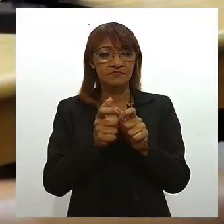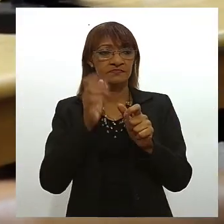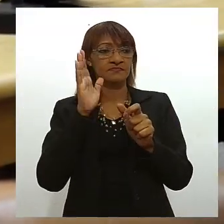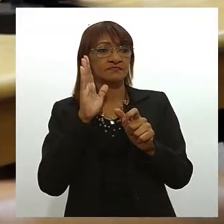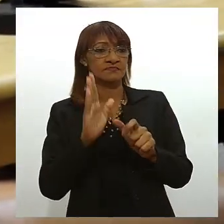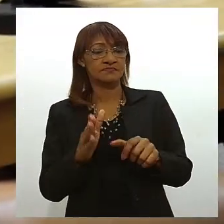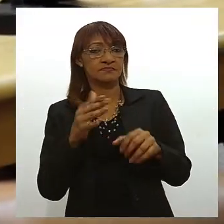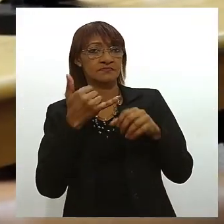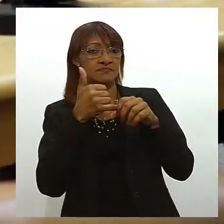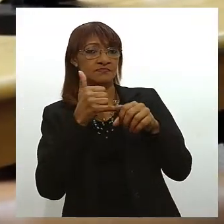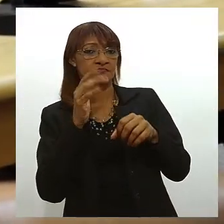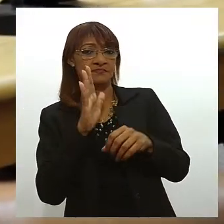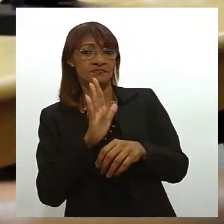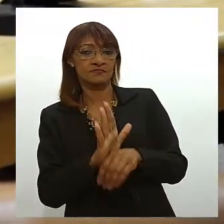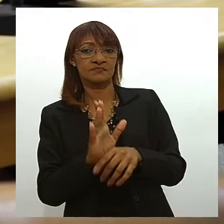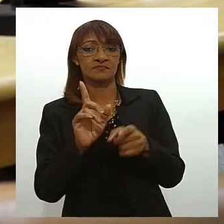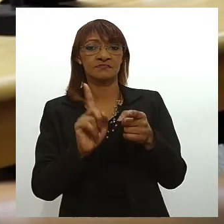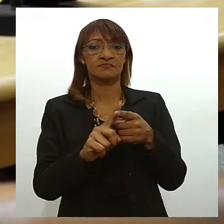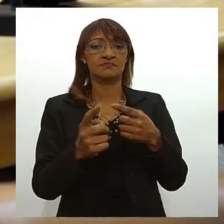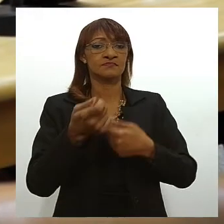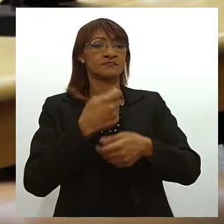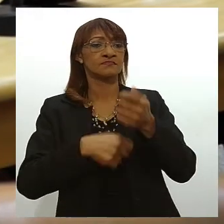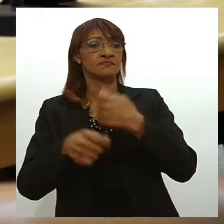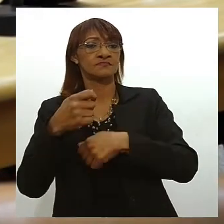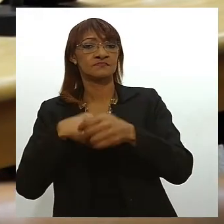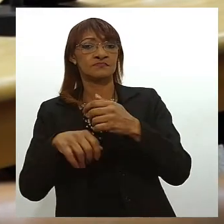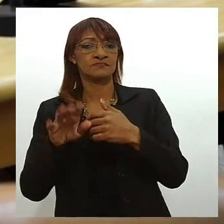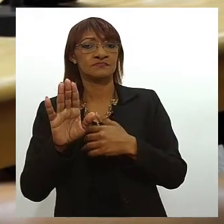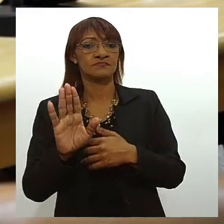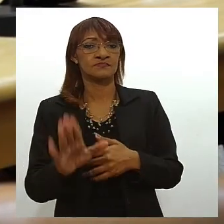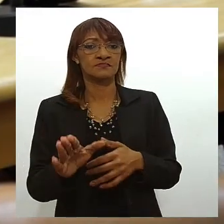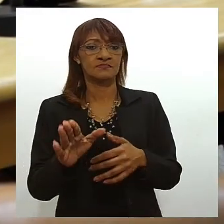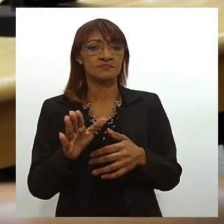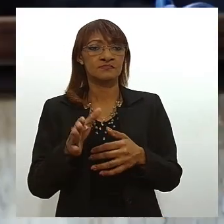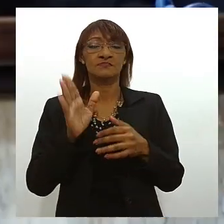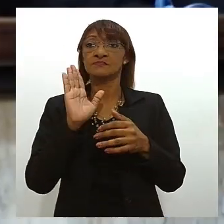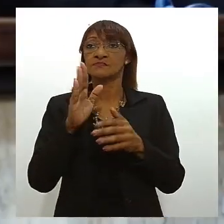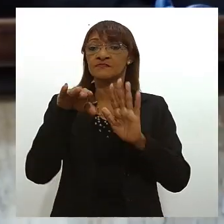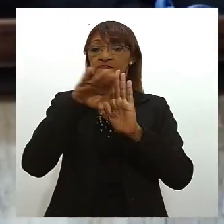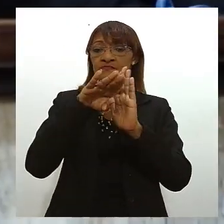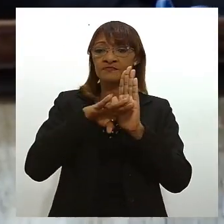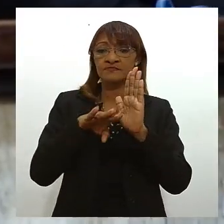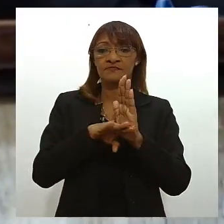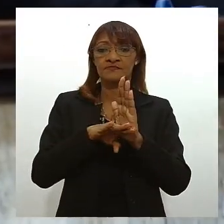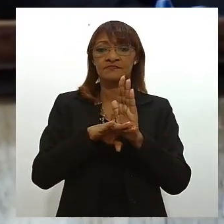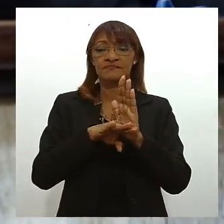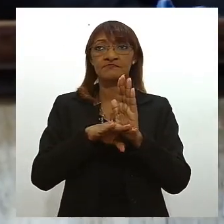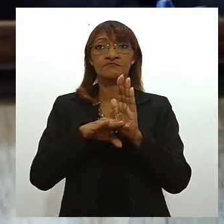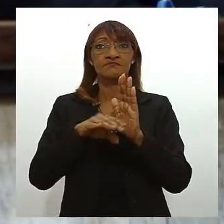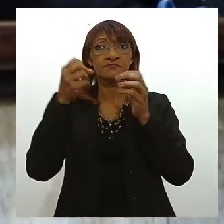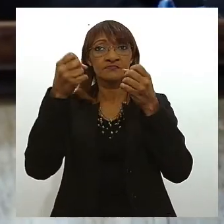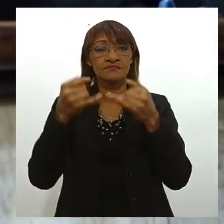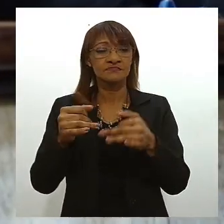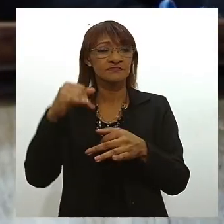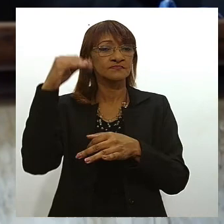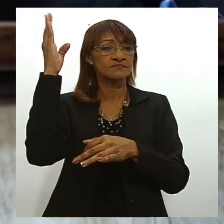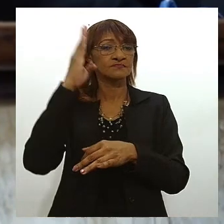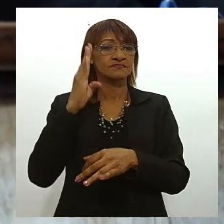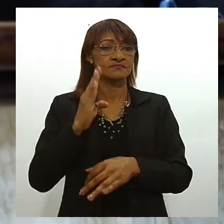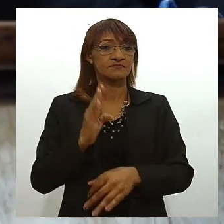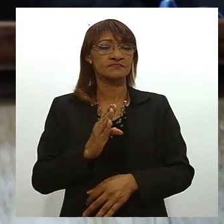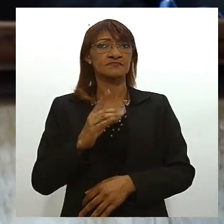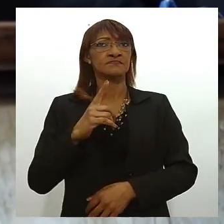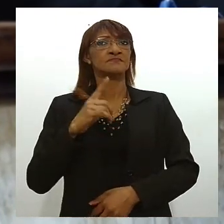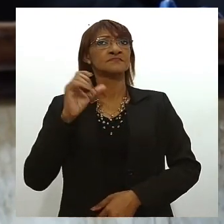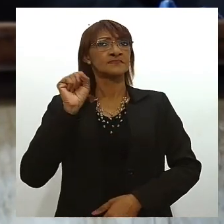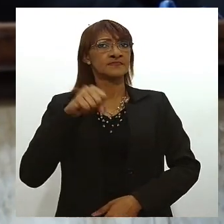público na economia o plano fala de um olhar abrangente sobre a economia nacional e diz que há muito mercado